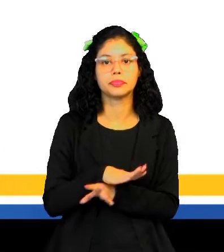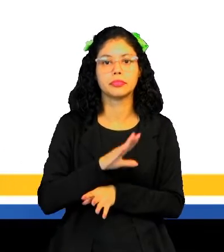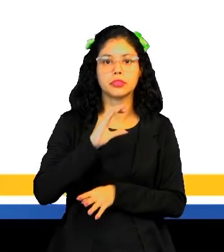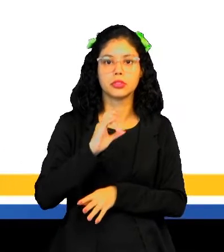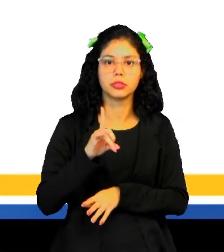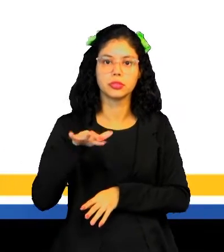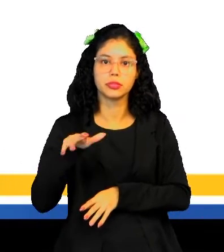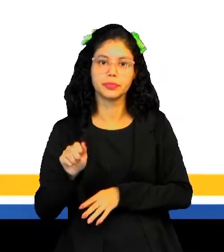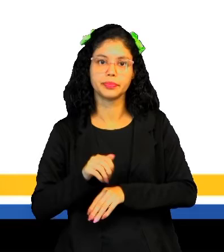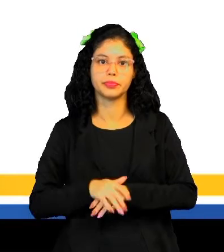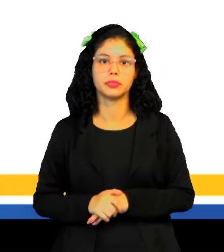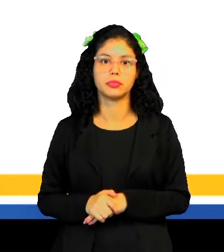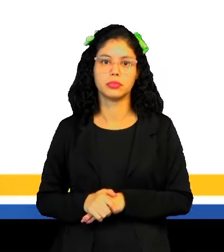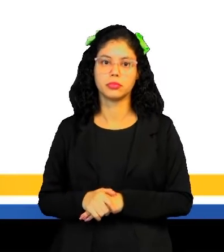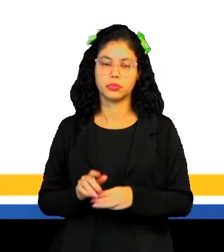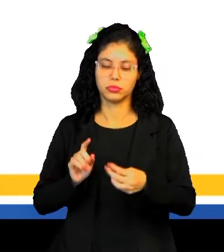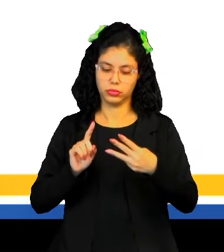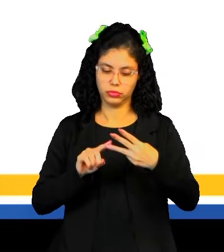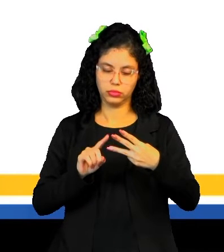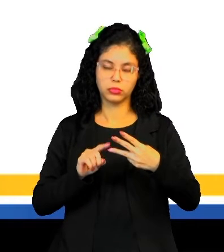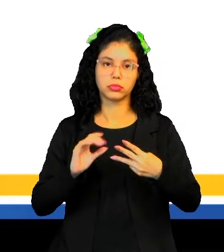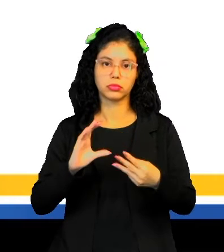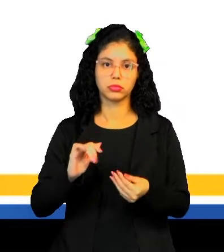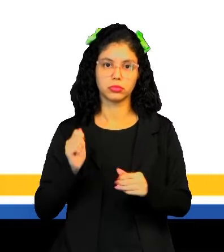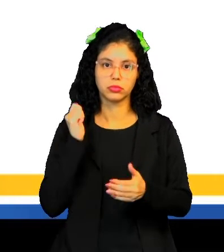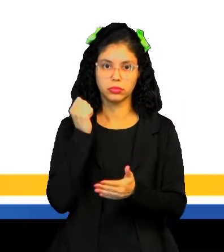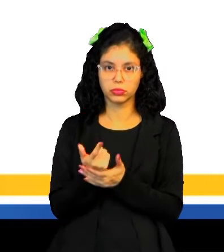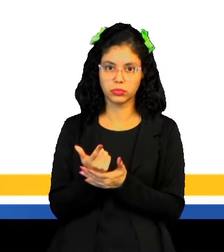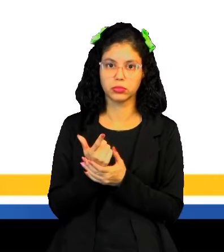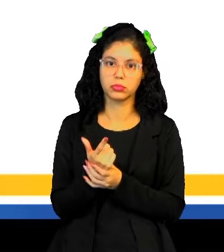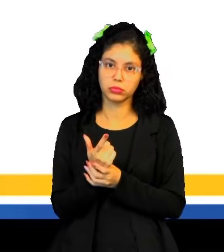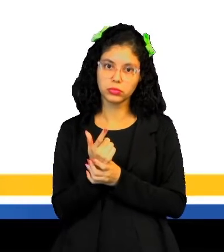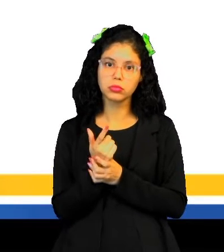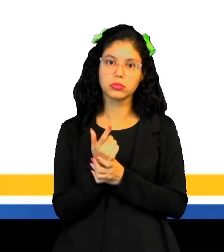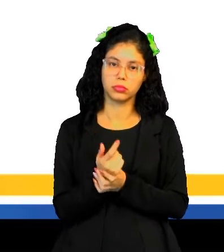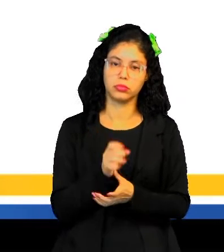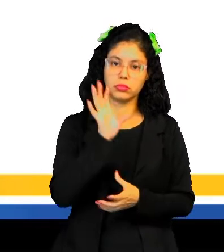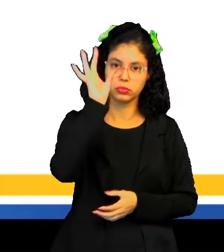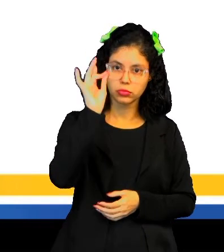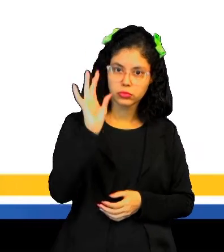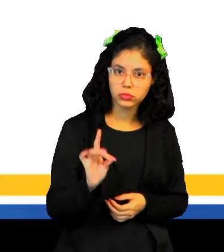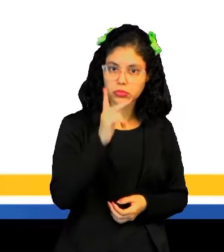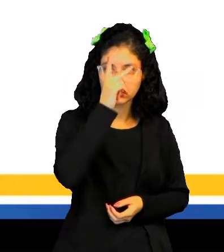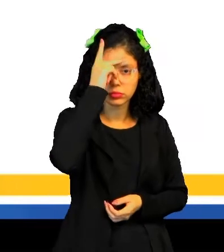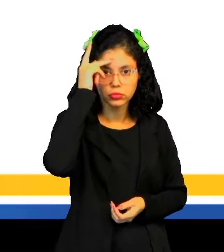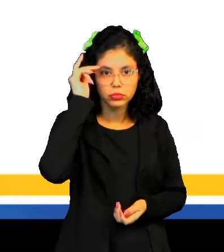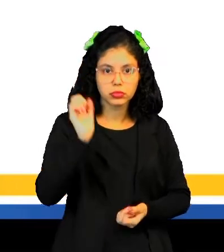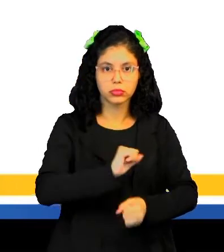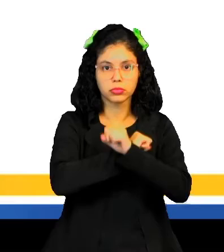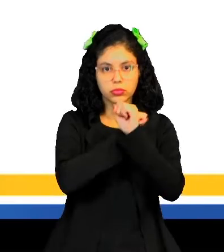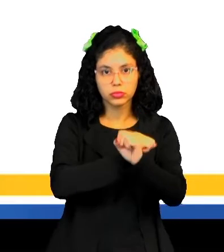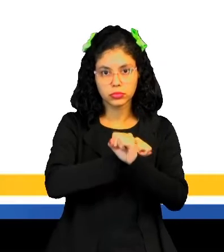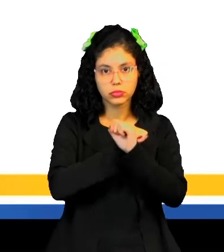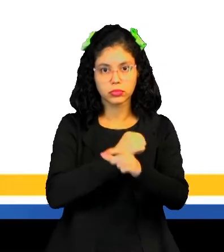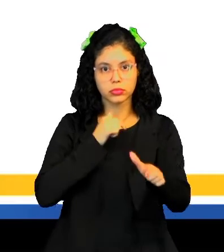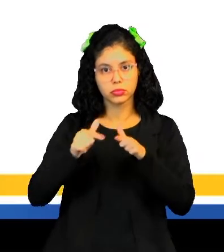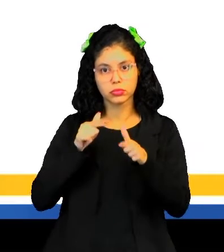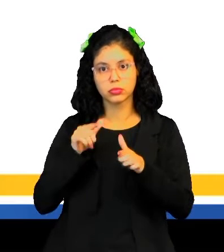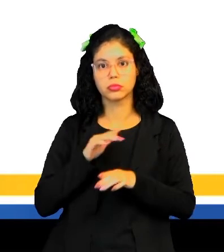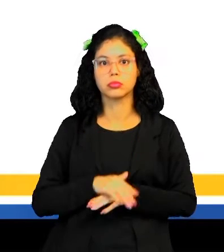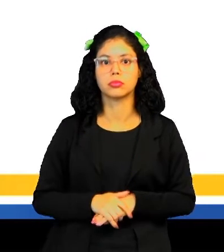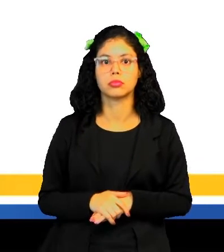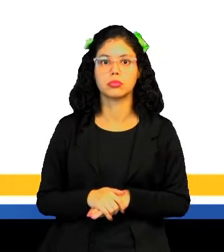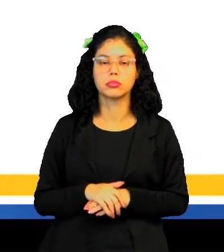lavras. A captação, que é o imposto pago pelo senhor de lavras por cada pessoa escravizada que trabalhava em seus